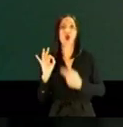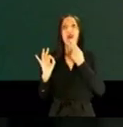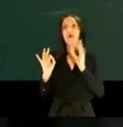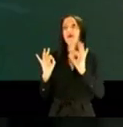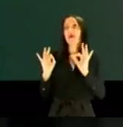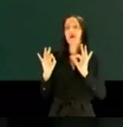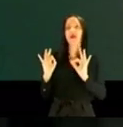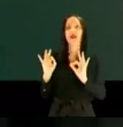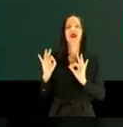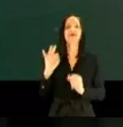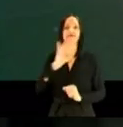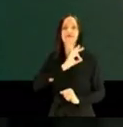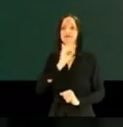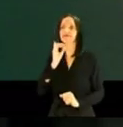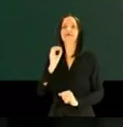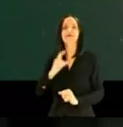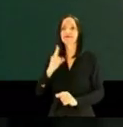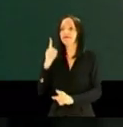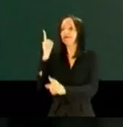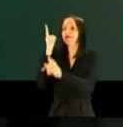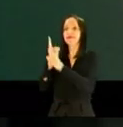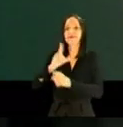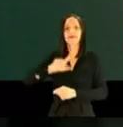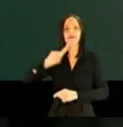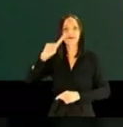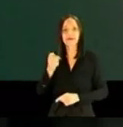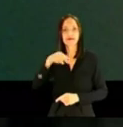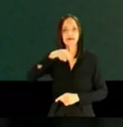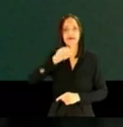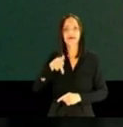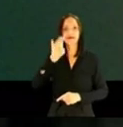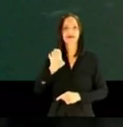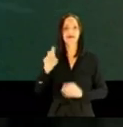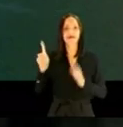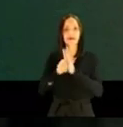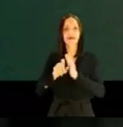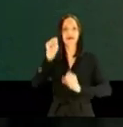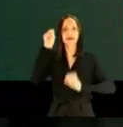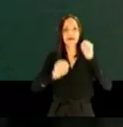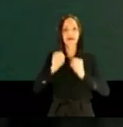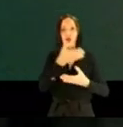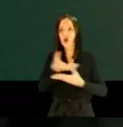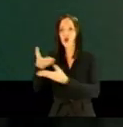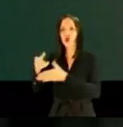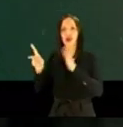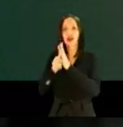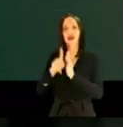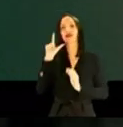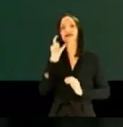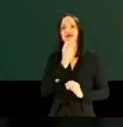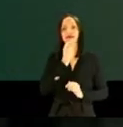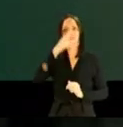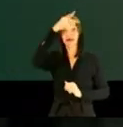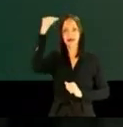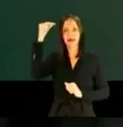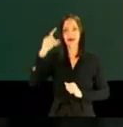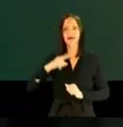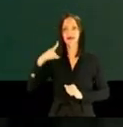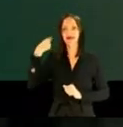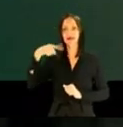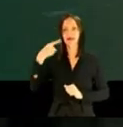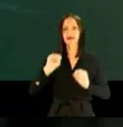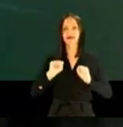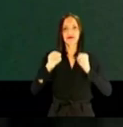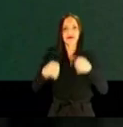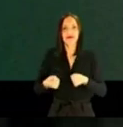Ricardo Nunes diz que não conhece Elaine. Mas a polícia descobriu que ela é a ex-funcionária da Nikkei, a empresa de dedetização do prefeito.